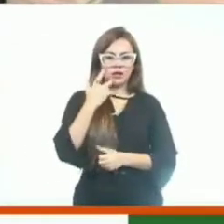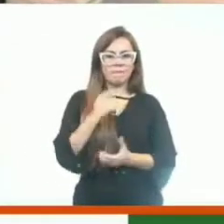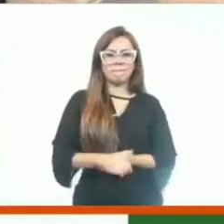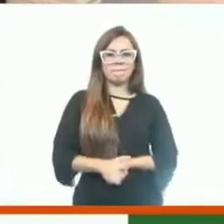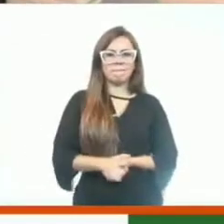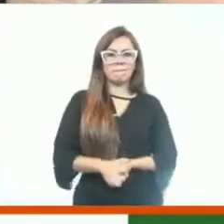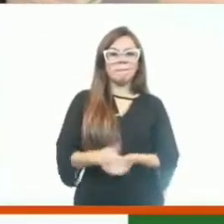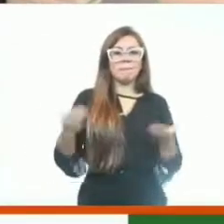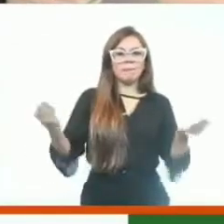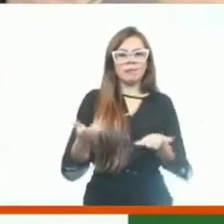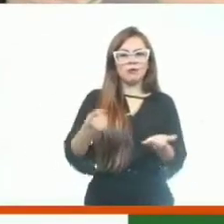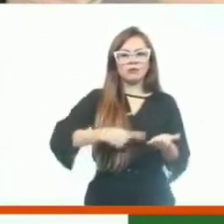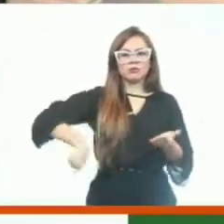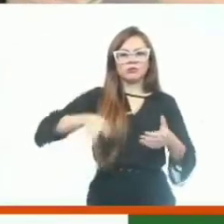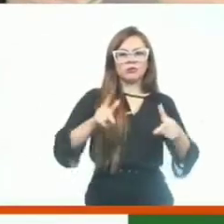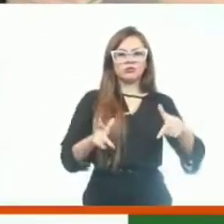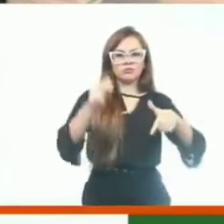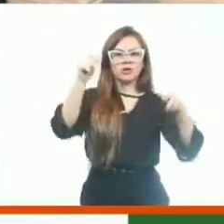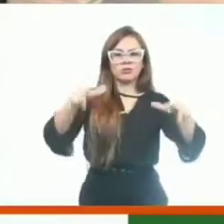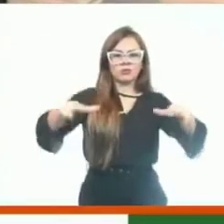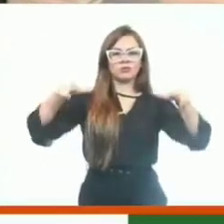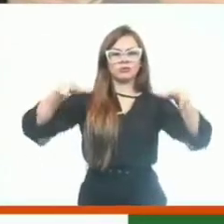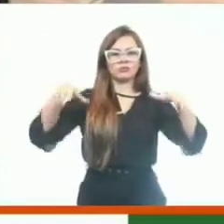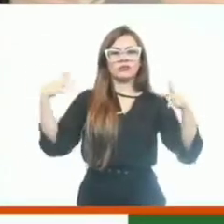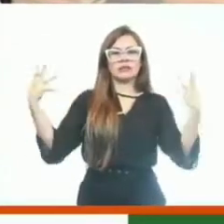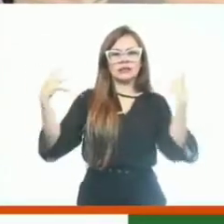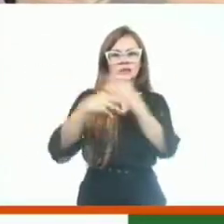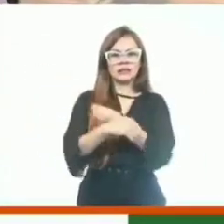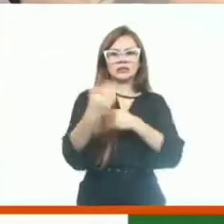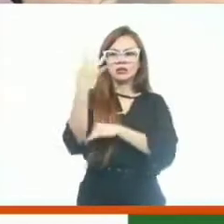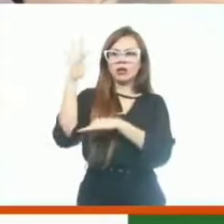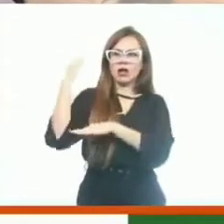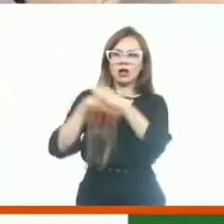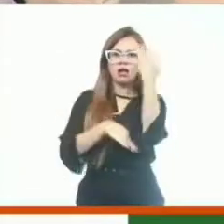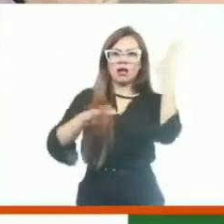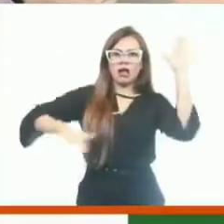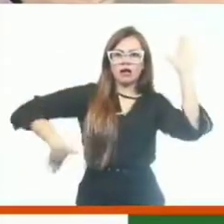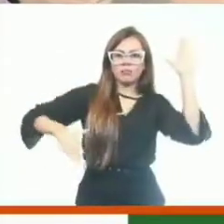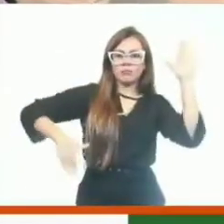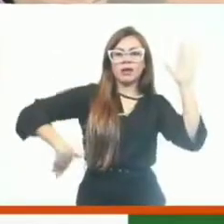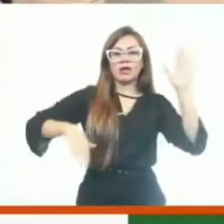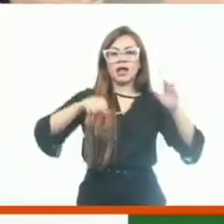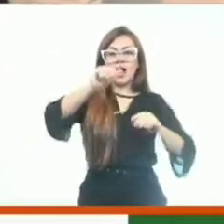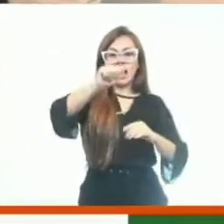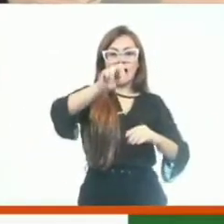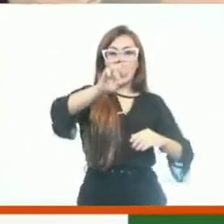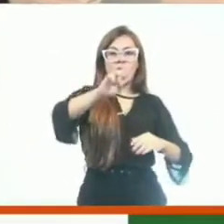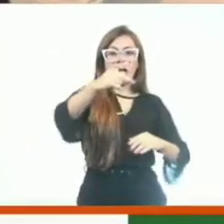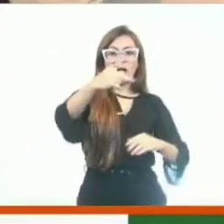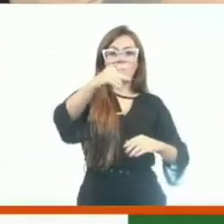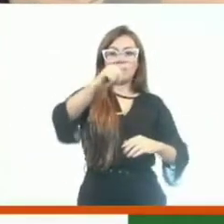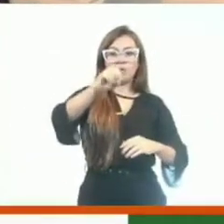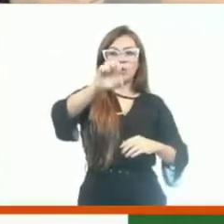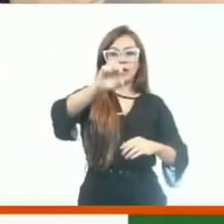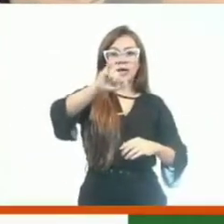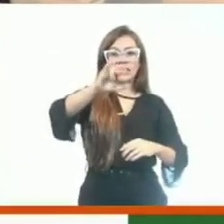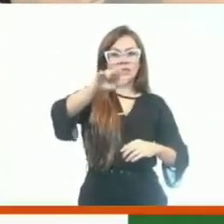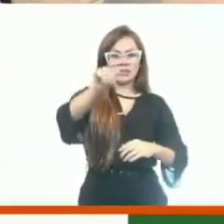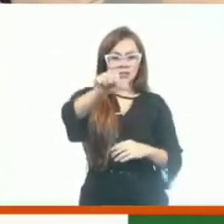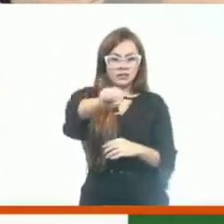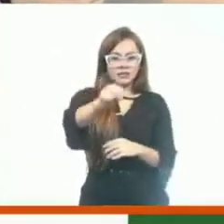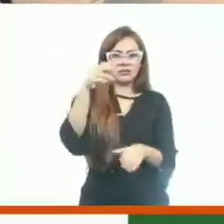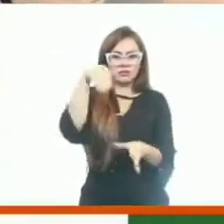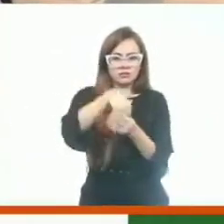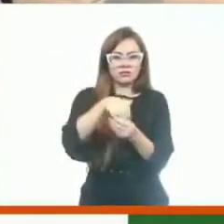estamos inaugurando essa grande obra, que a urbanização da Praia de Arcoeiras, com o muro de arrimo, para